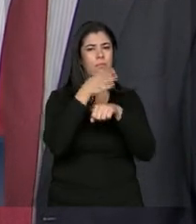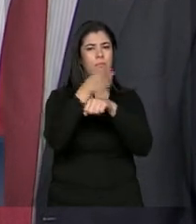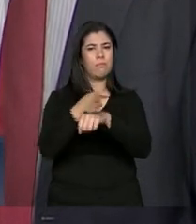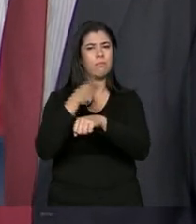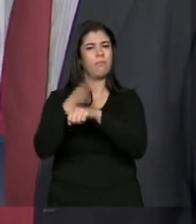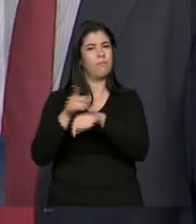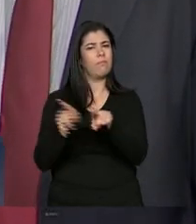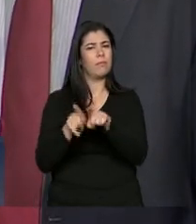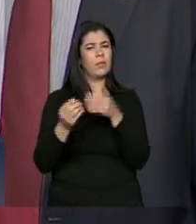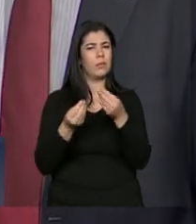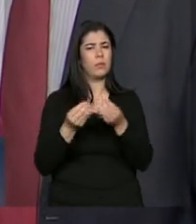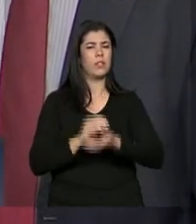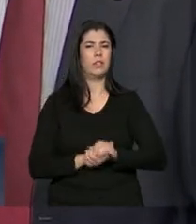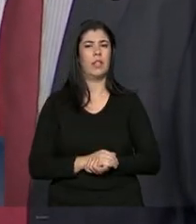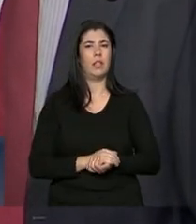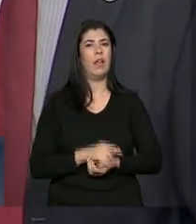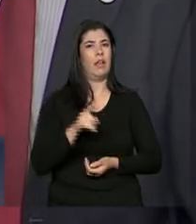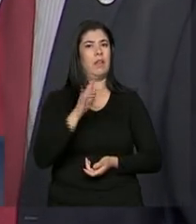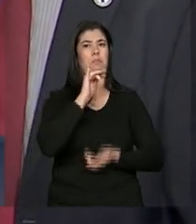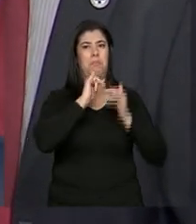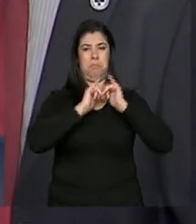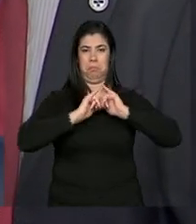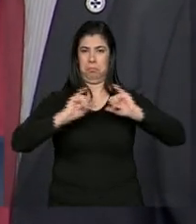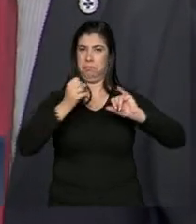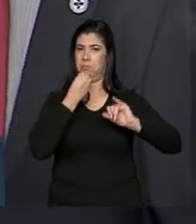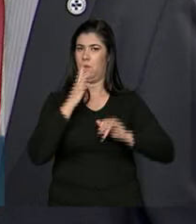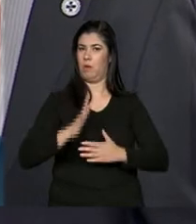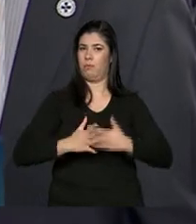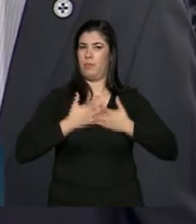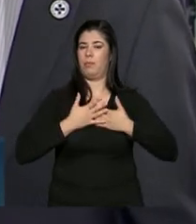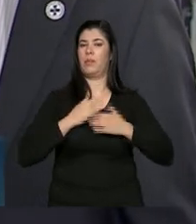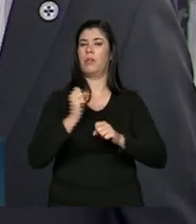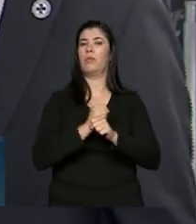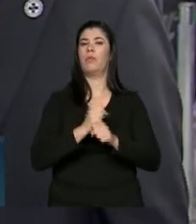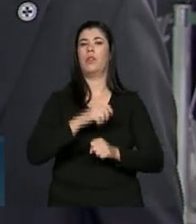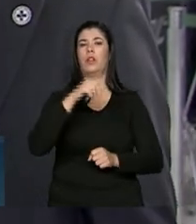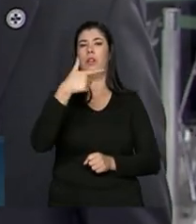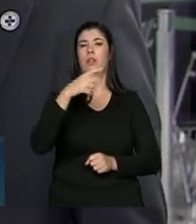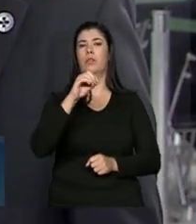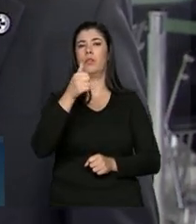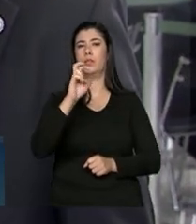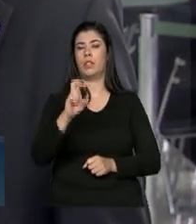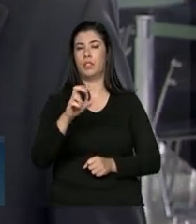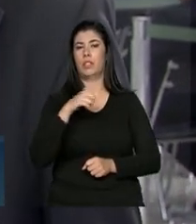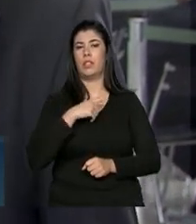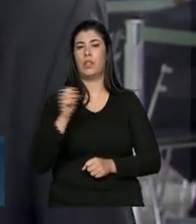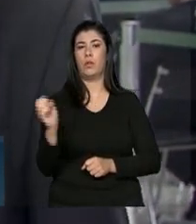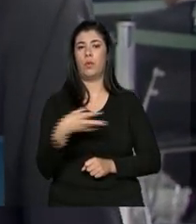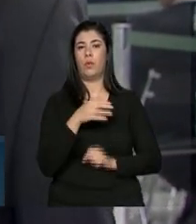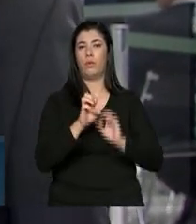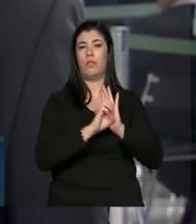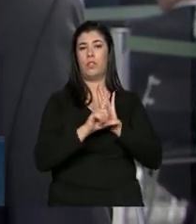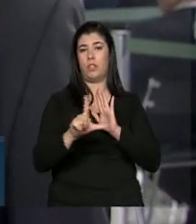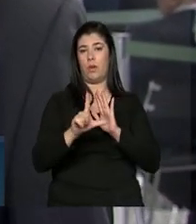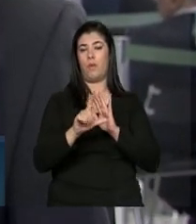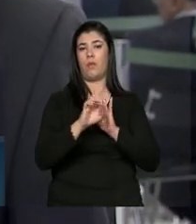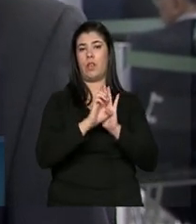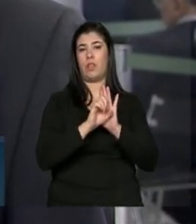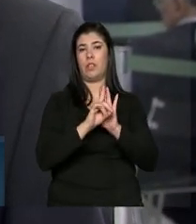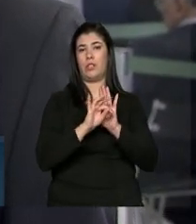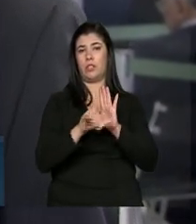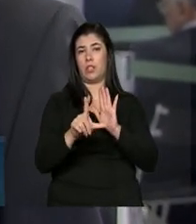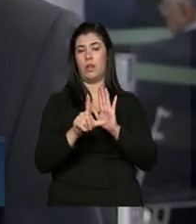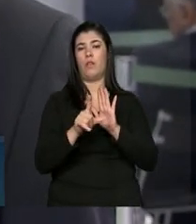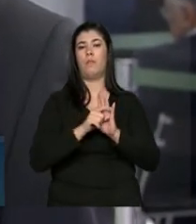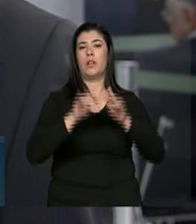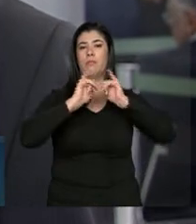difícil acesso? Esse foi um dado que nos deixou bastante surpresos no ano de 2015. Lançamos um novo edital em janeiro para expandir o